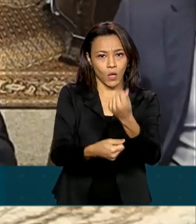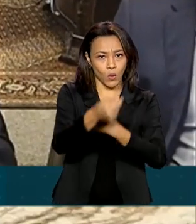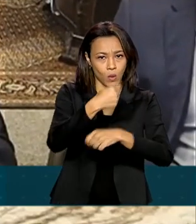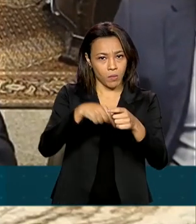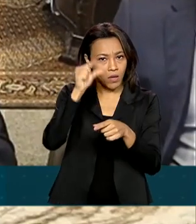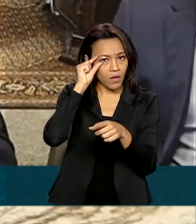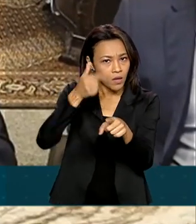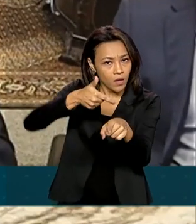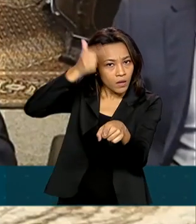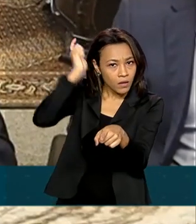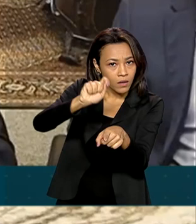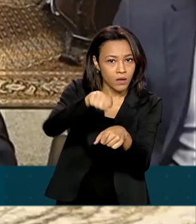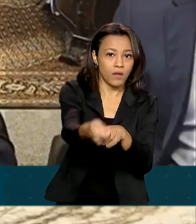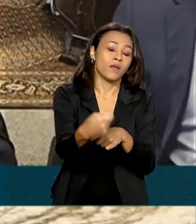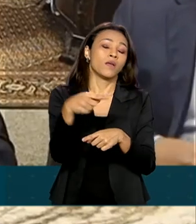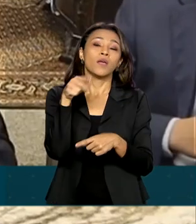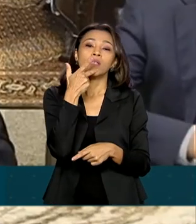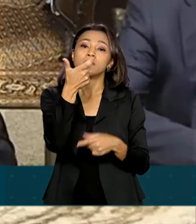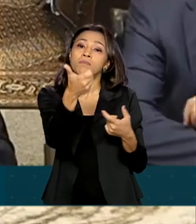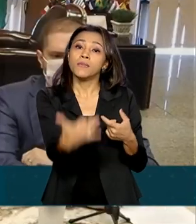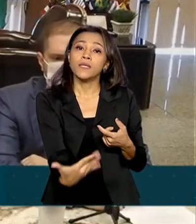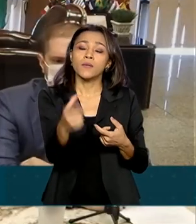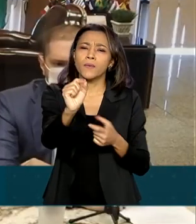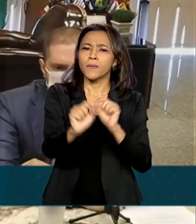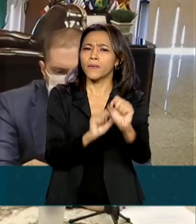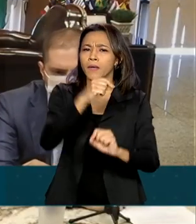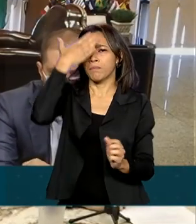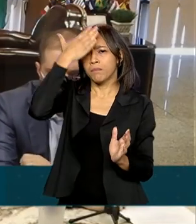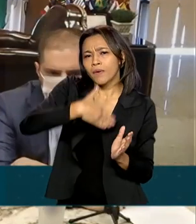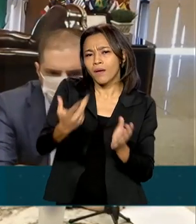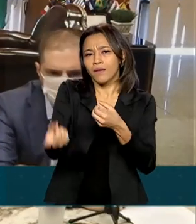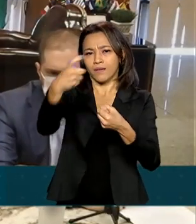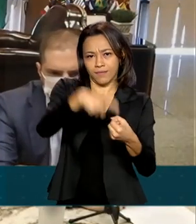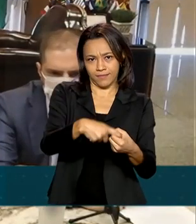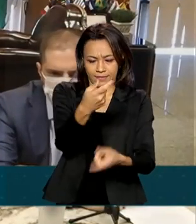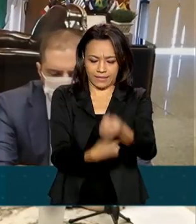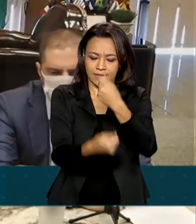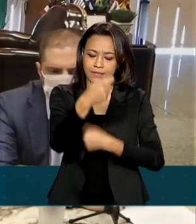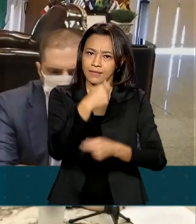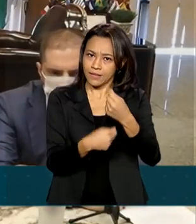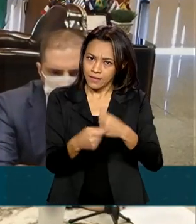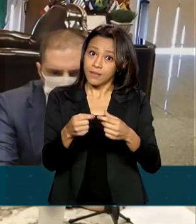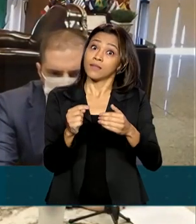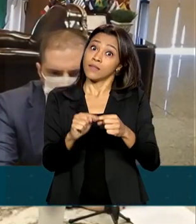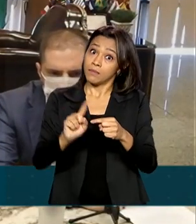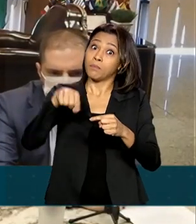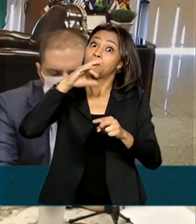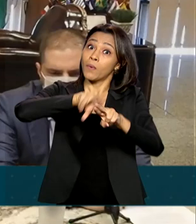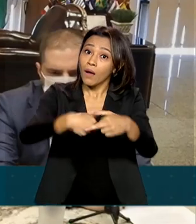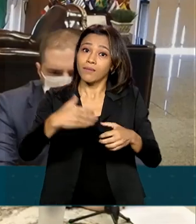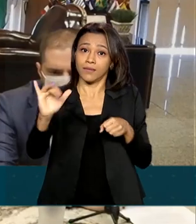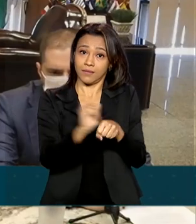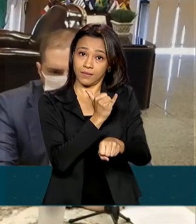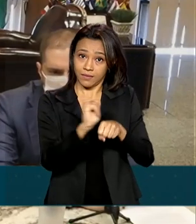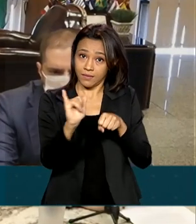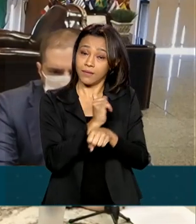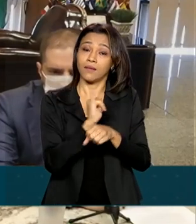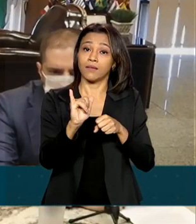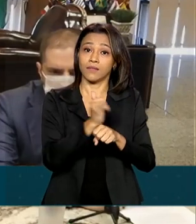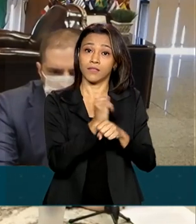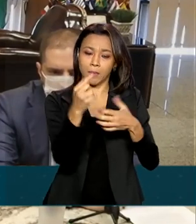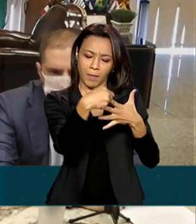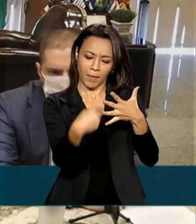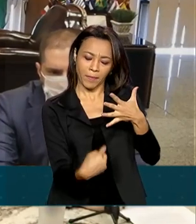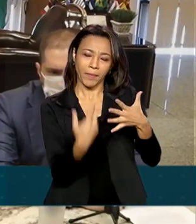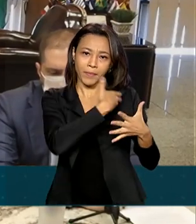os dados do emprego formal mostram a retomada do crescimento econômico após as medidas adotadas pelo governo.